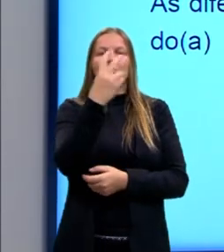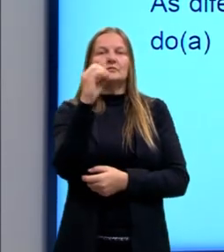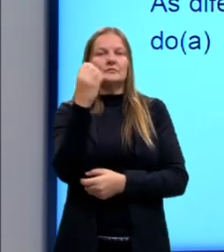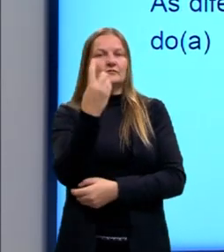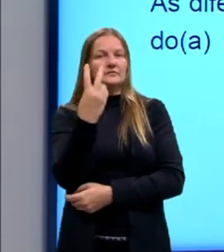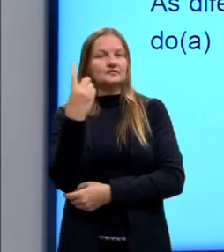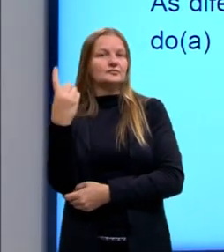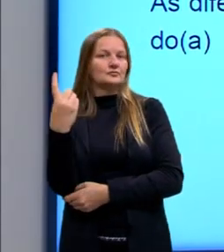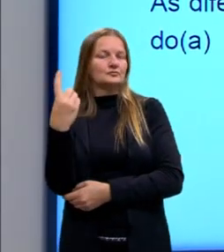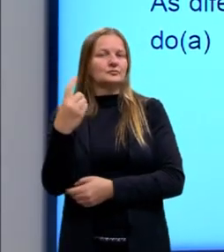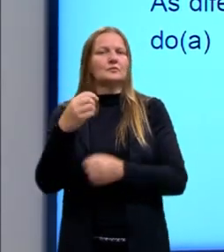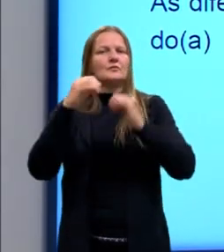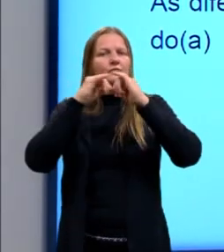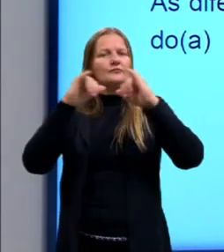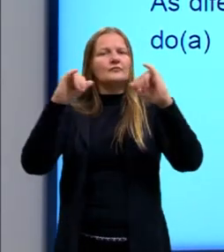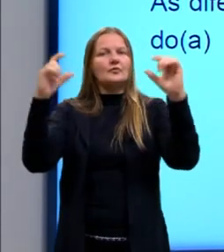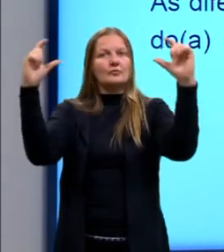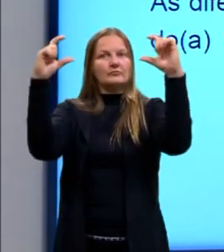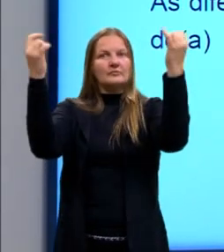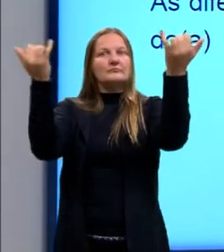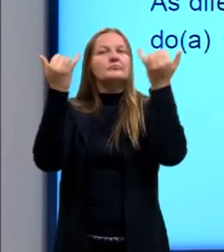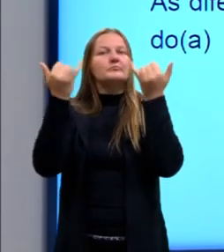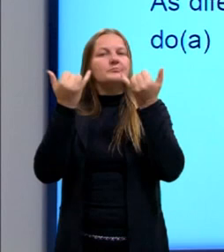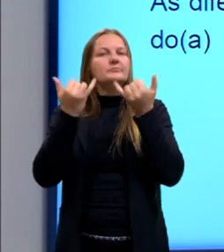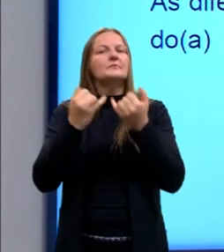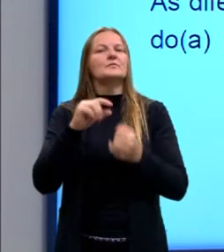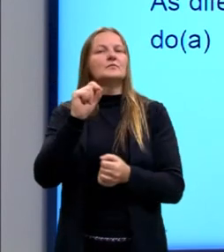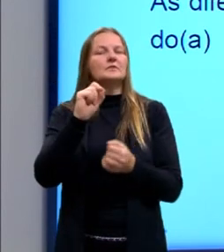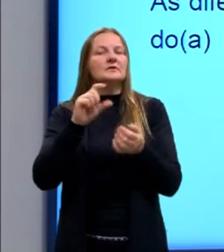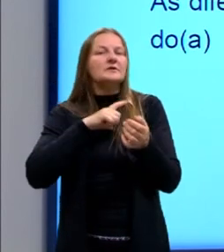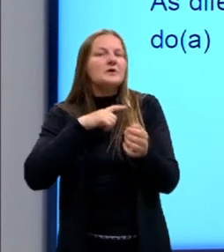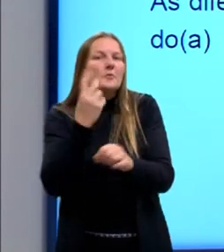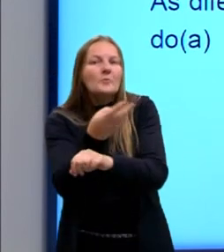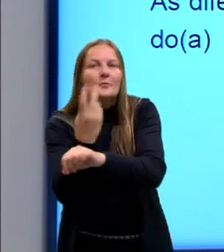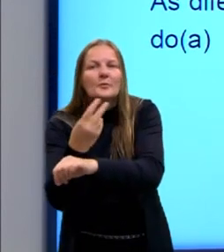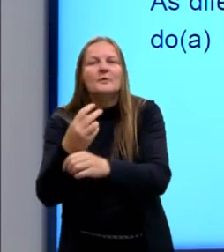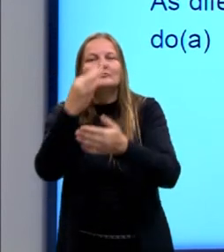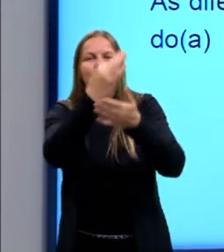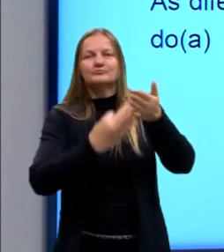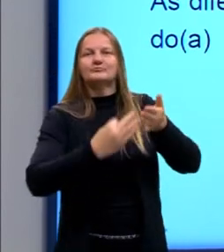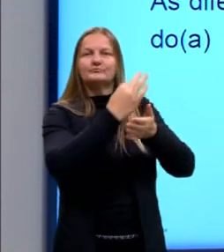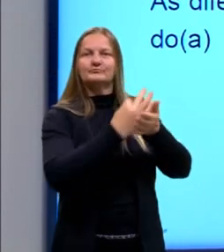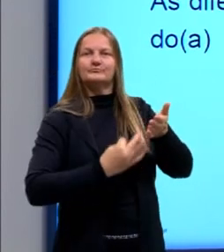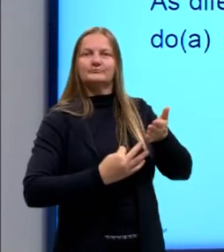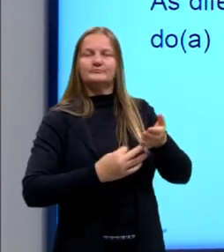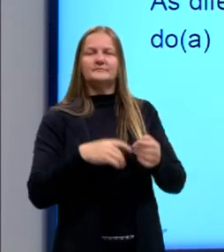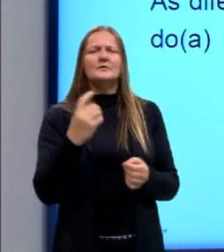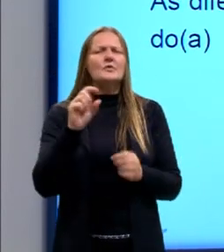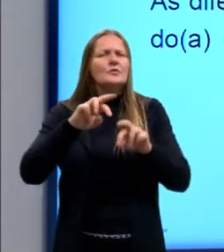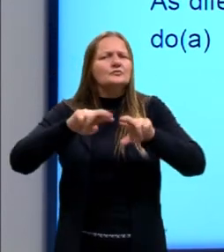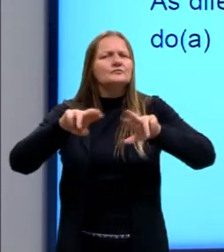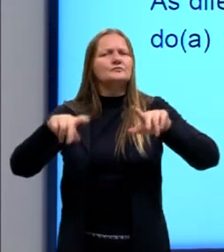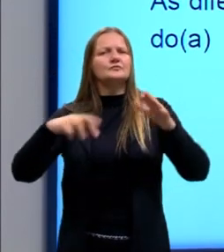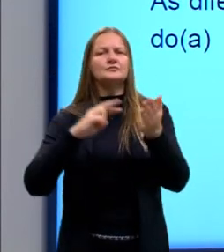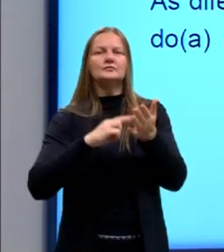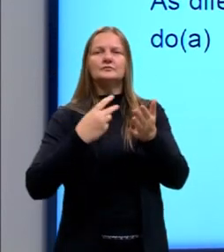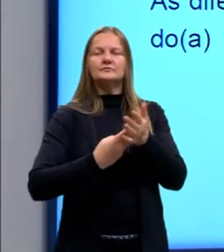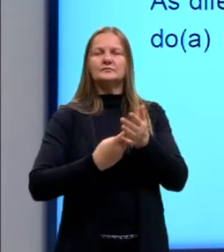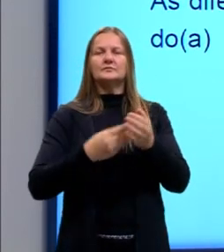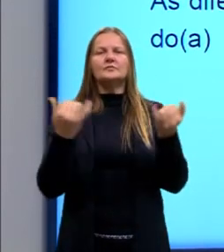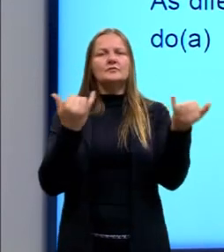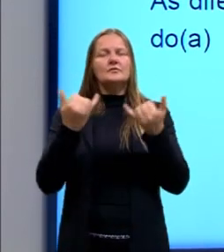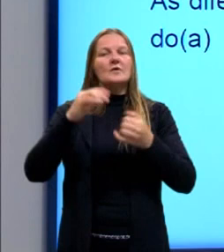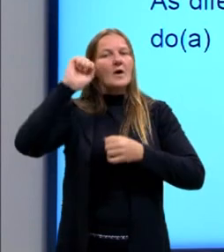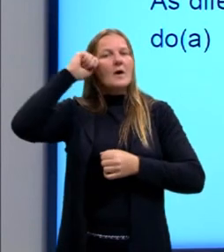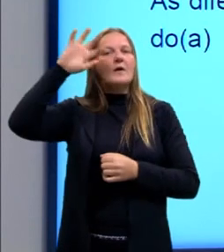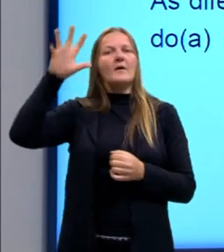vou ler o enunciado para vocês, e depois nós vamos ver o que nós temos que buscar no texto. As diferentes significações atribuídas